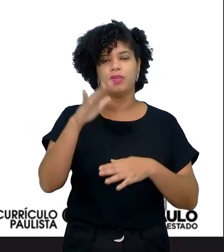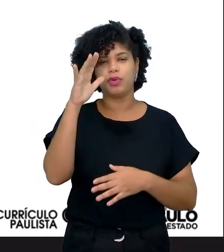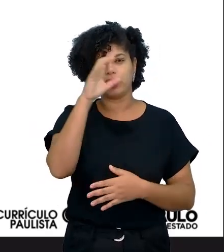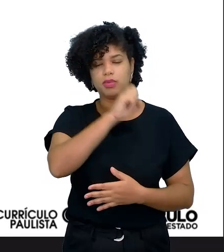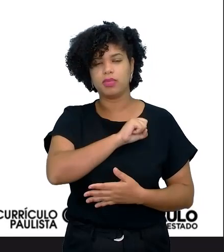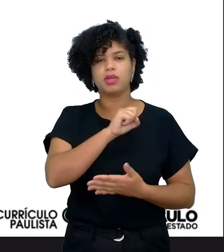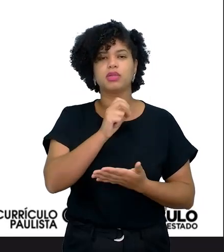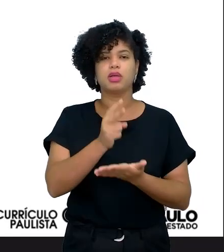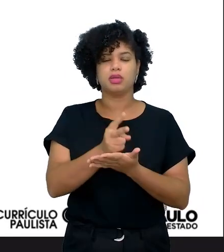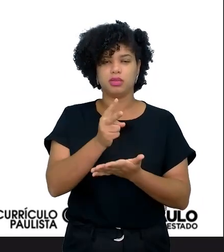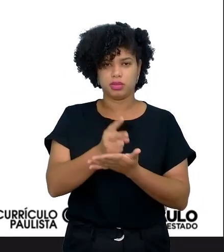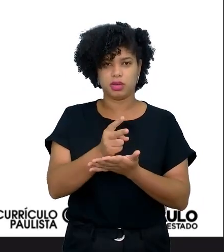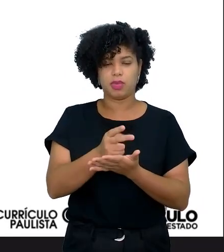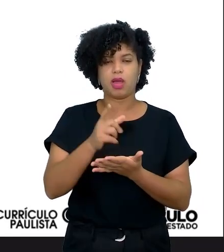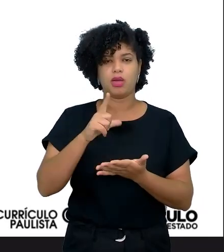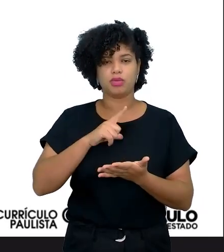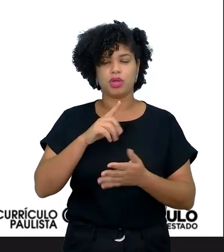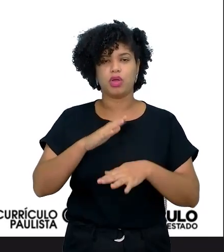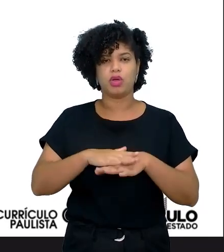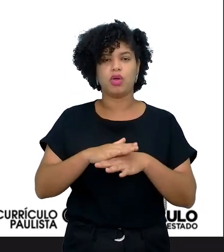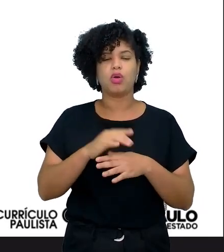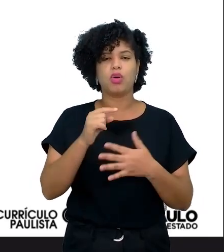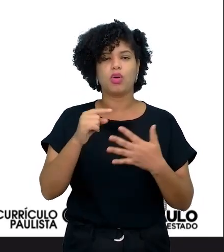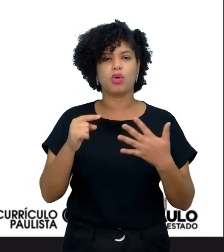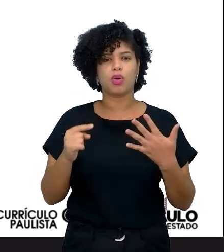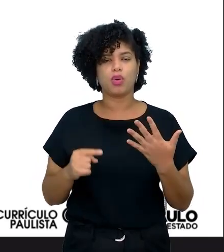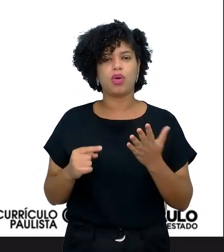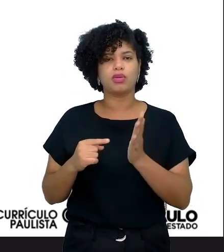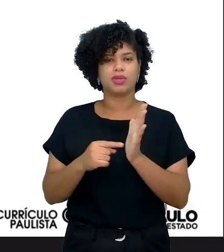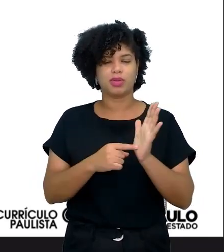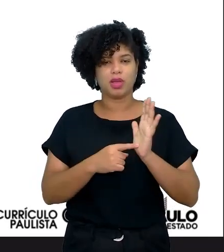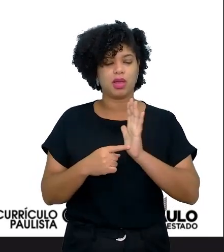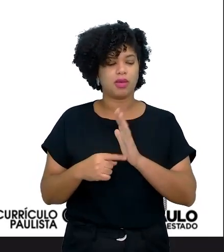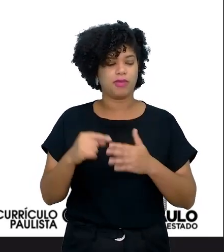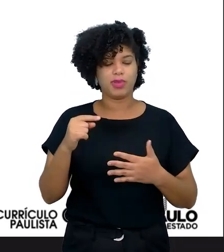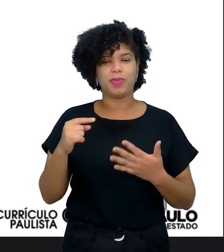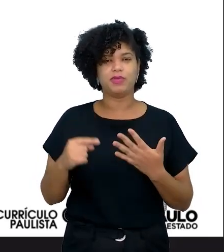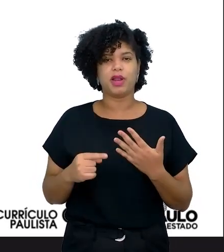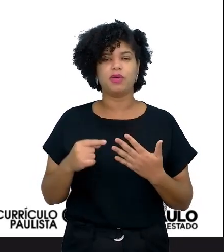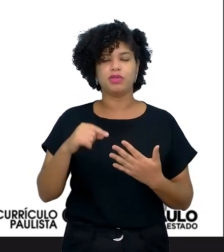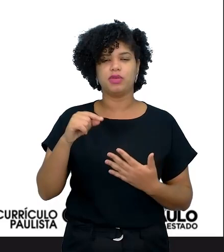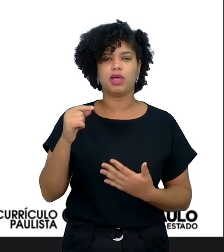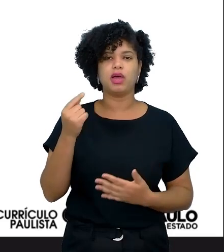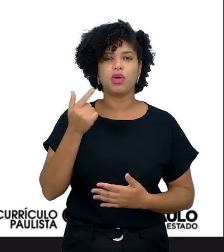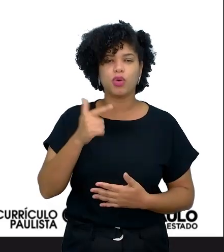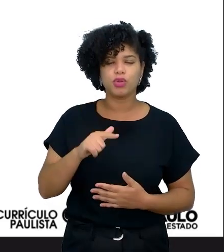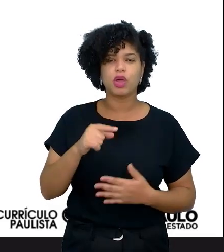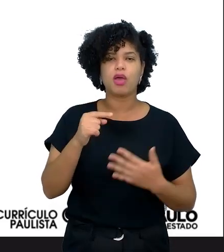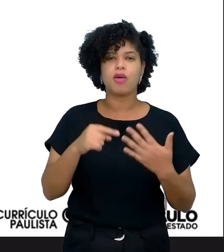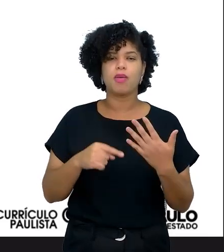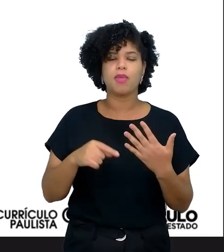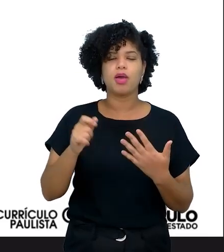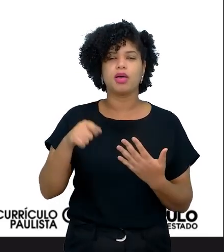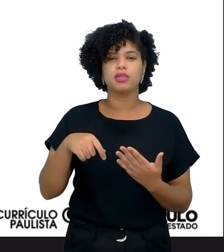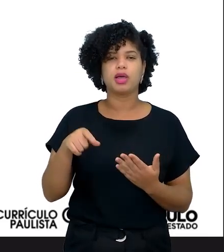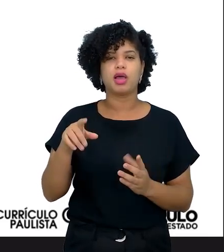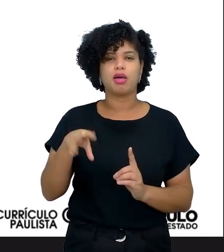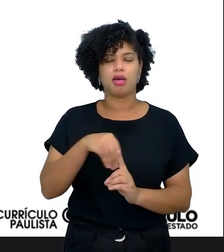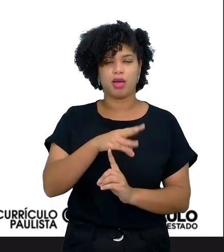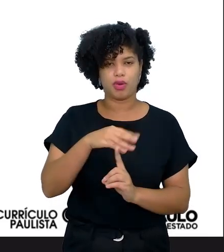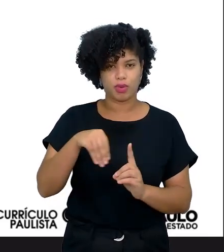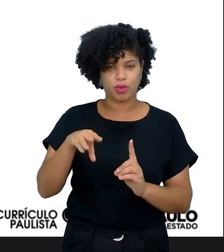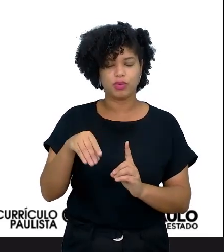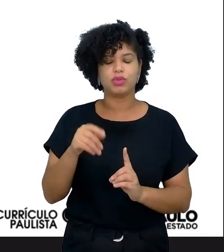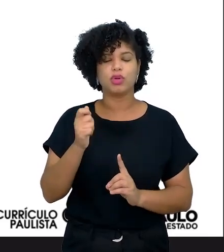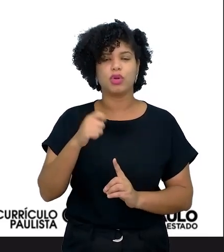ele trabalha também, ele dá uma brecha para a gente trabalhar de maneira transversal, ou seja, você atravessar mesmo outra área